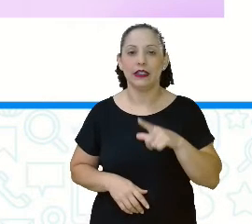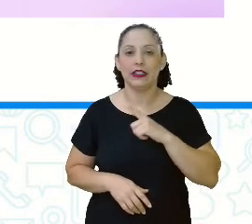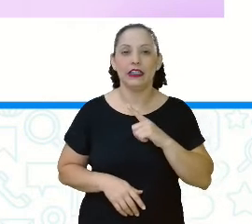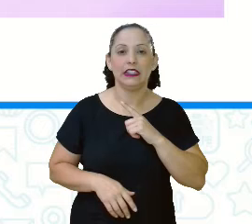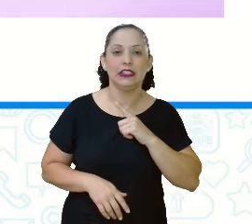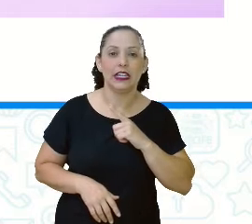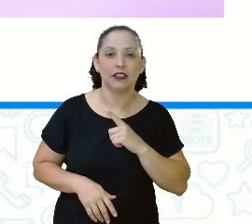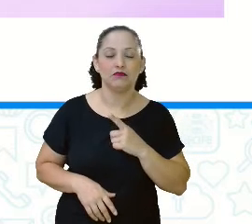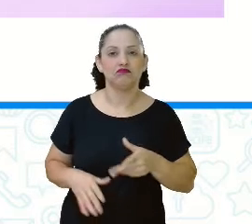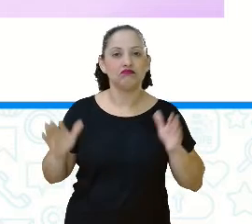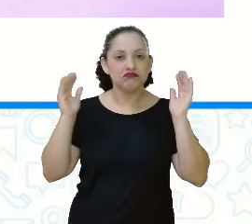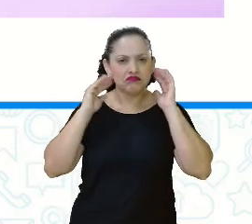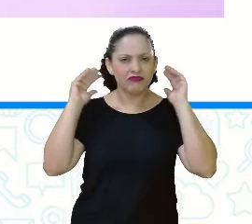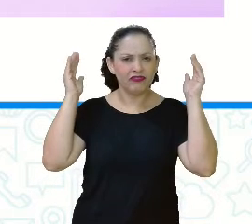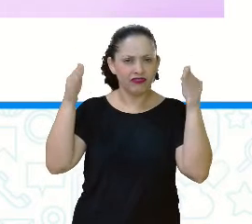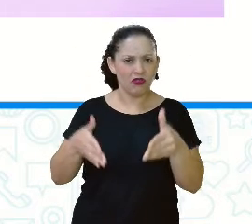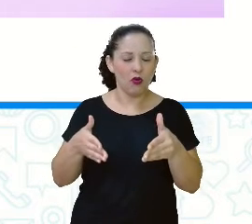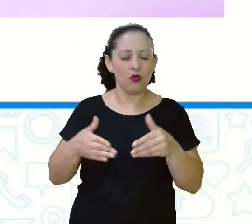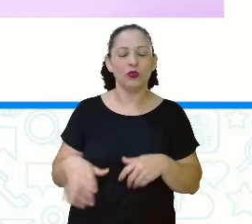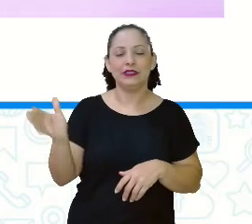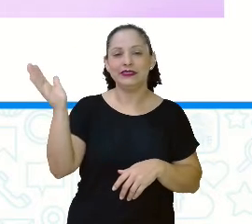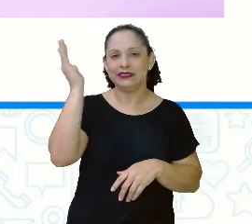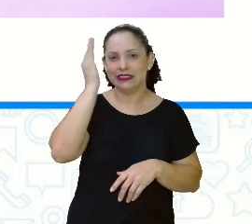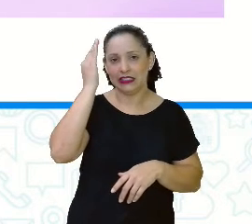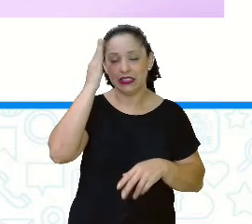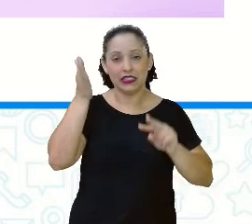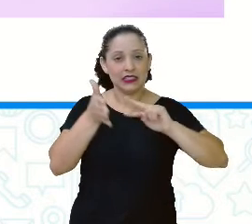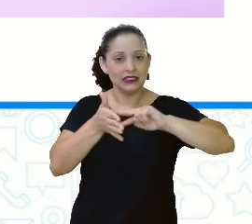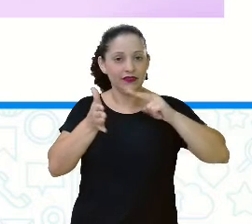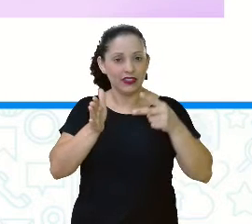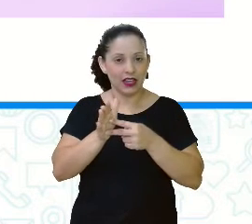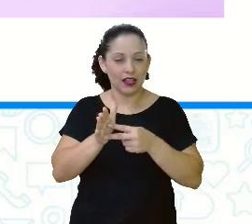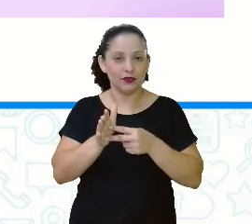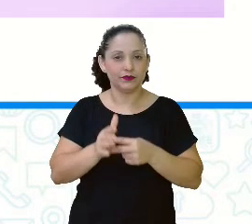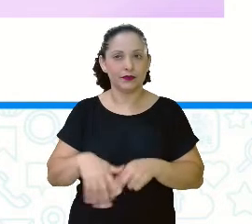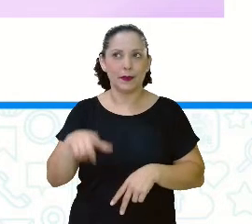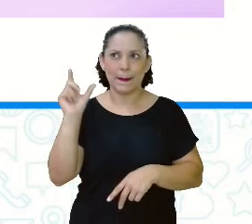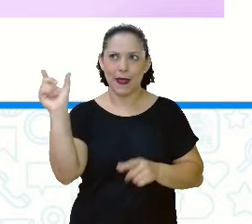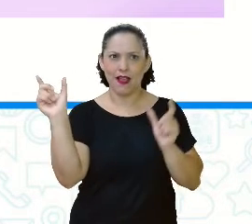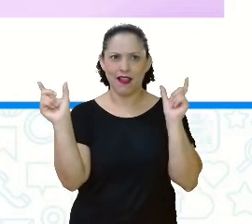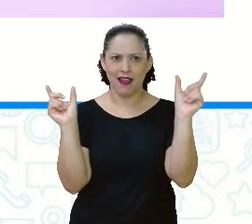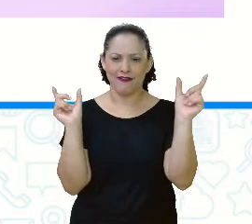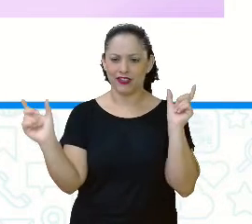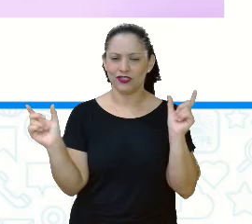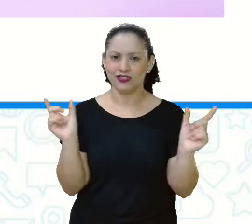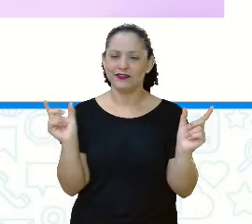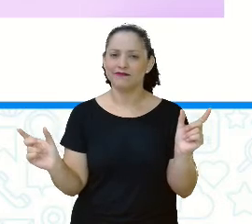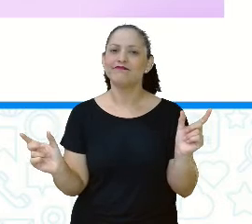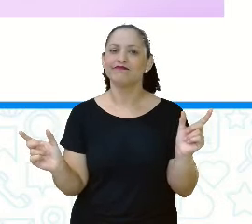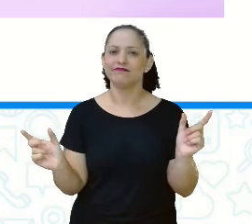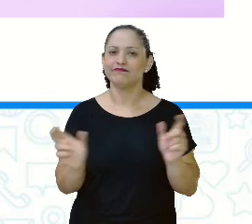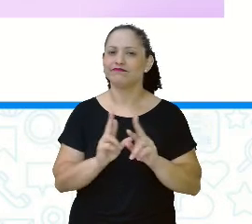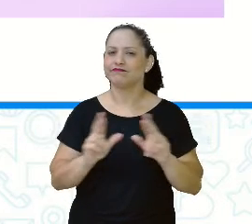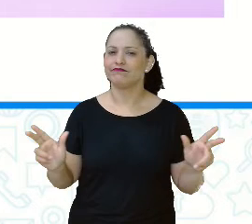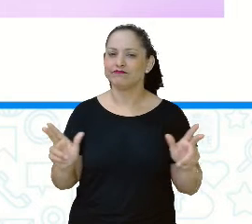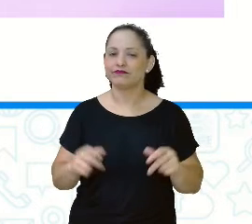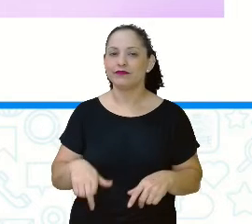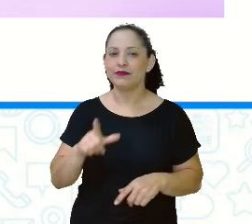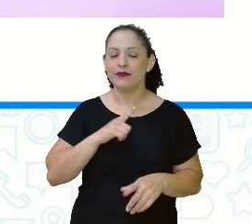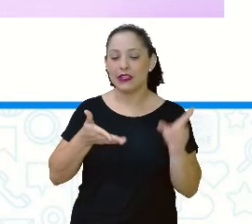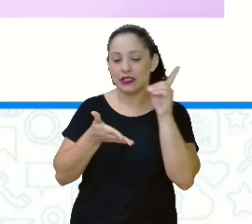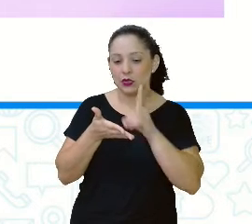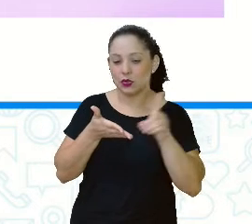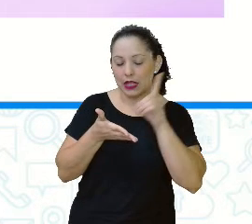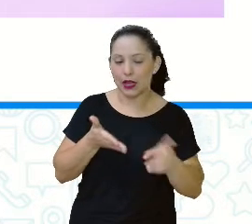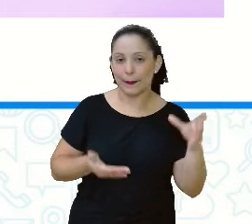destinados a mostrar os significados ou sinônimos das palavras em outras línguas. Exemplos. Nós temos dicionários